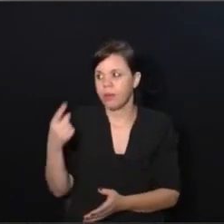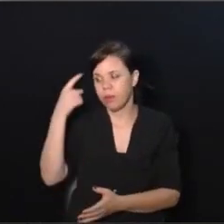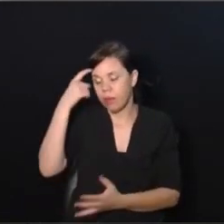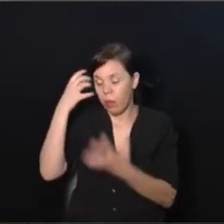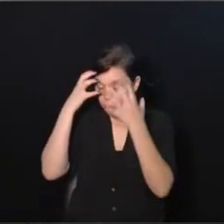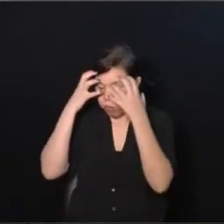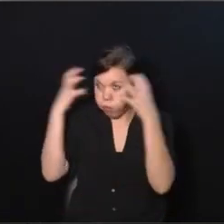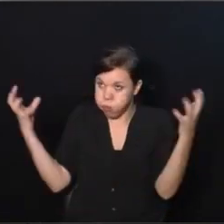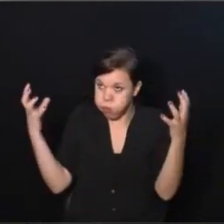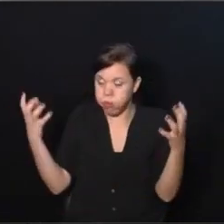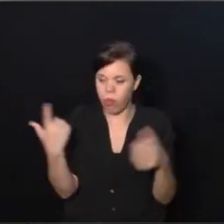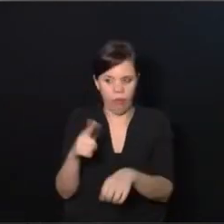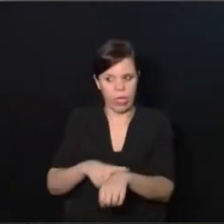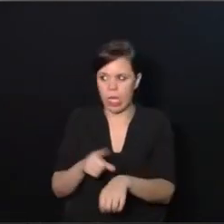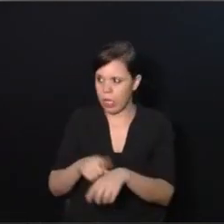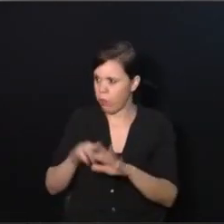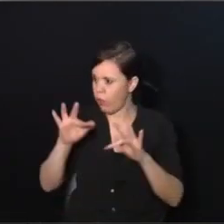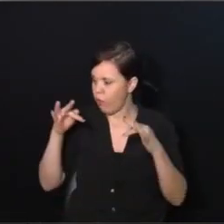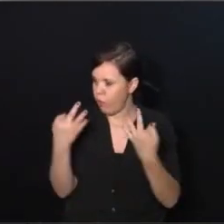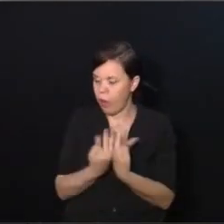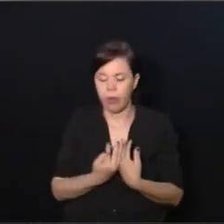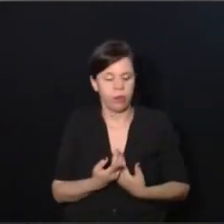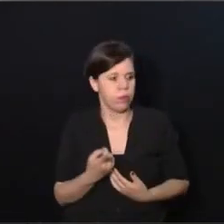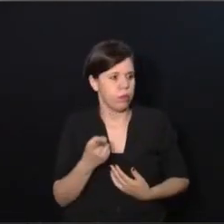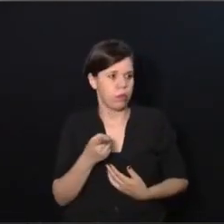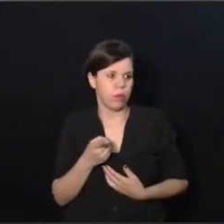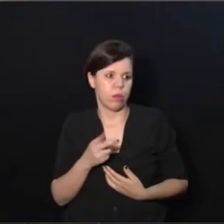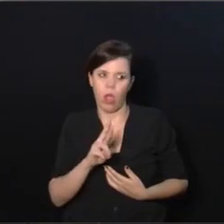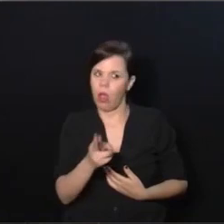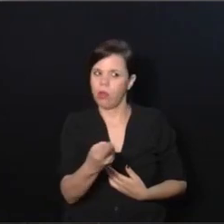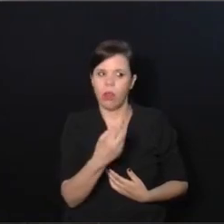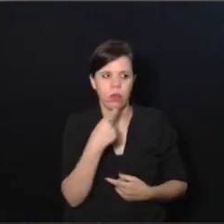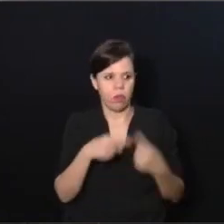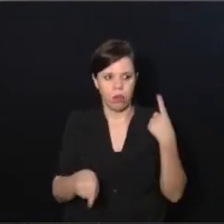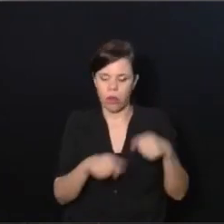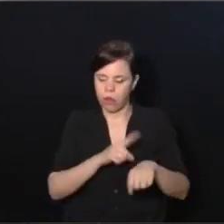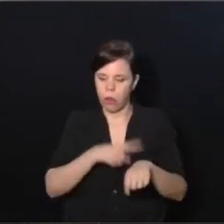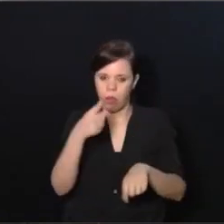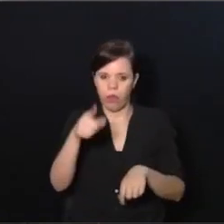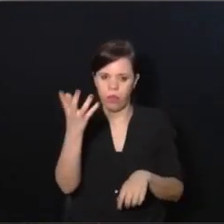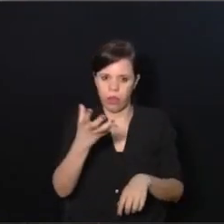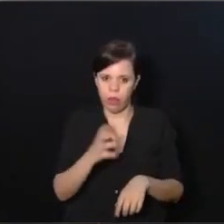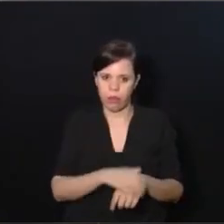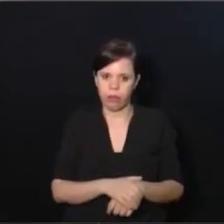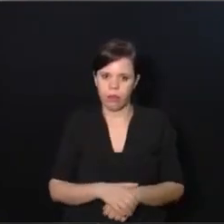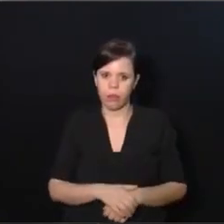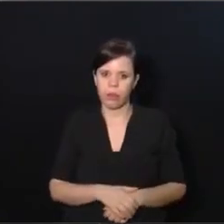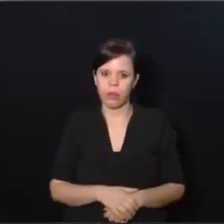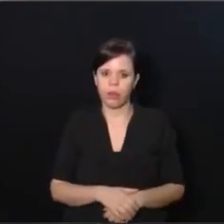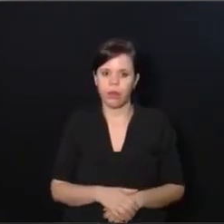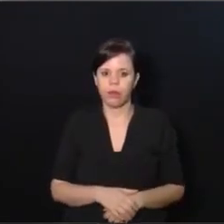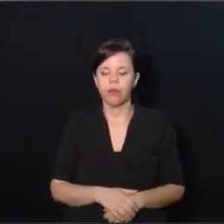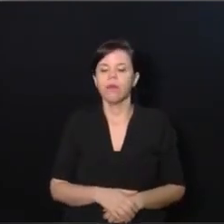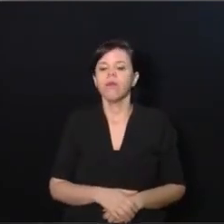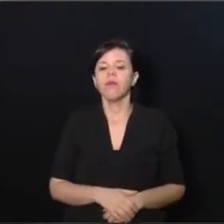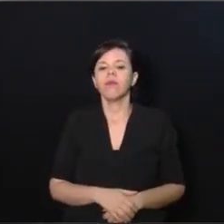ter tempo para a sua família e o resultado não vai chegar no tempo que você quer. Então, gente